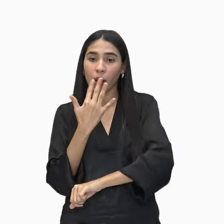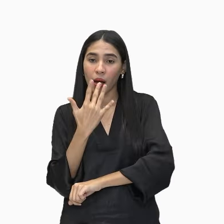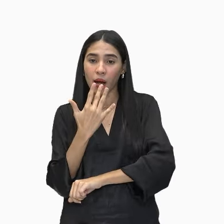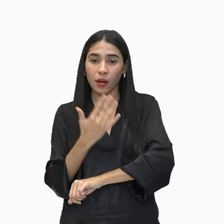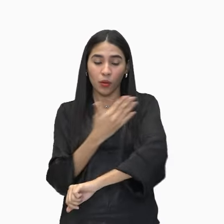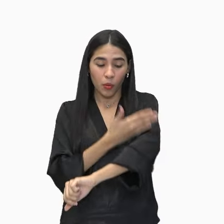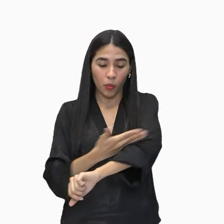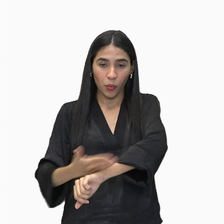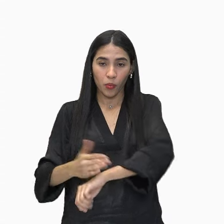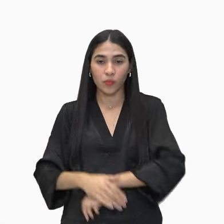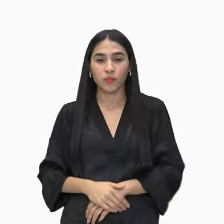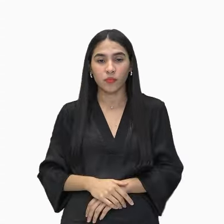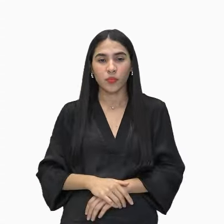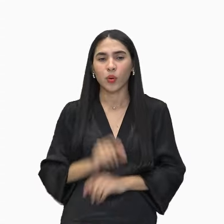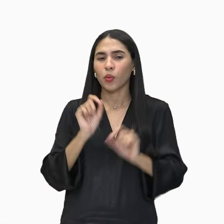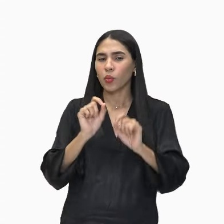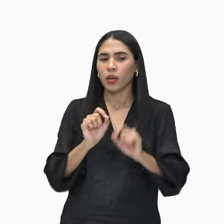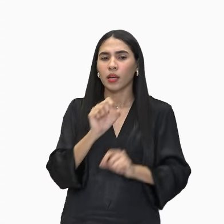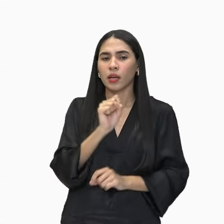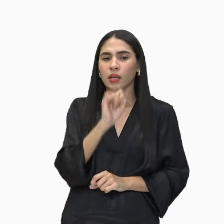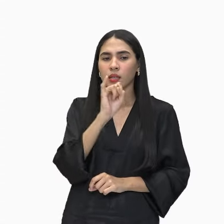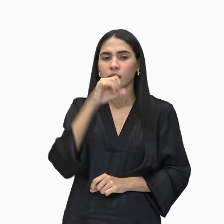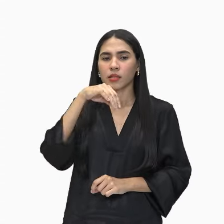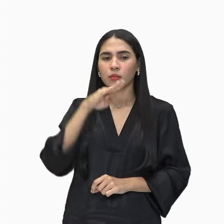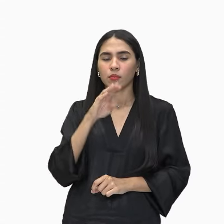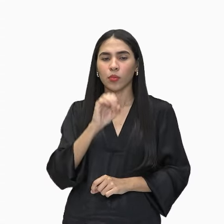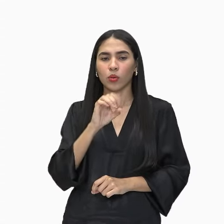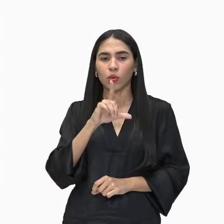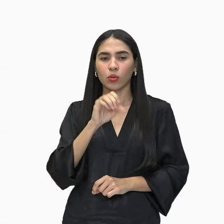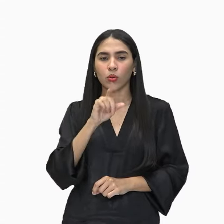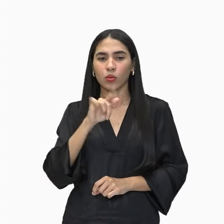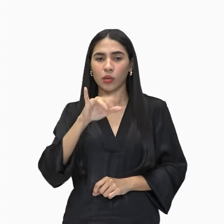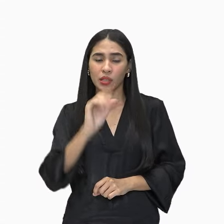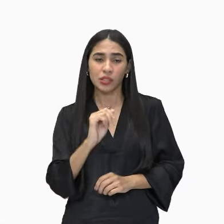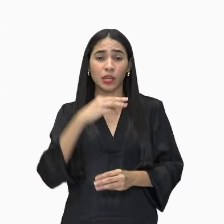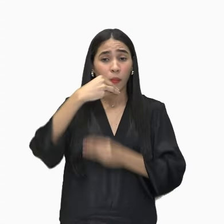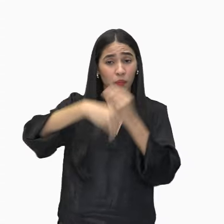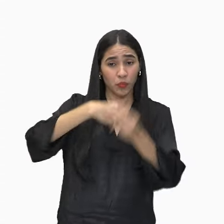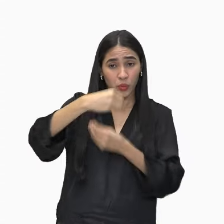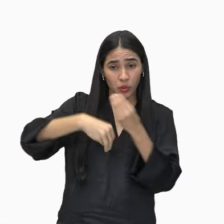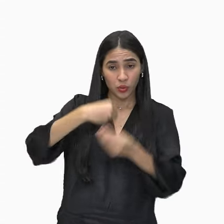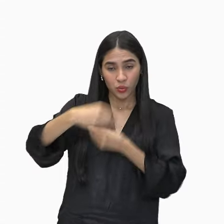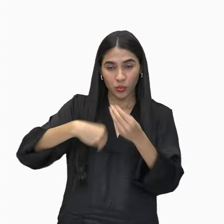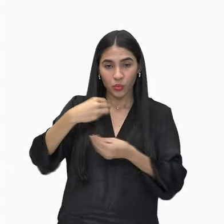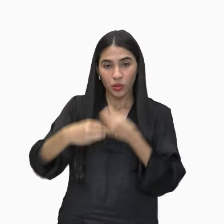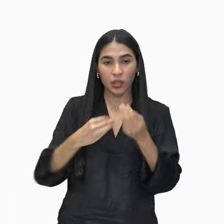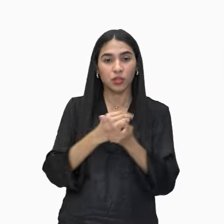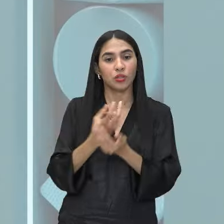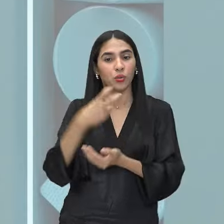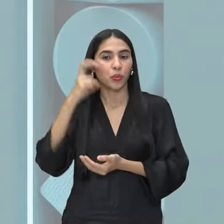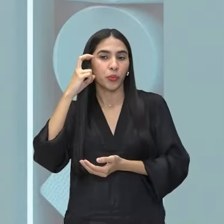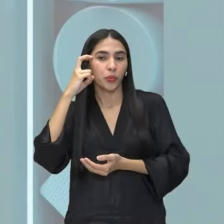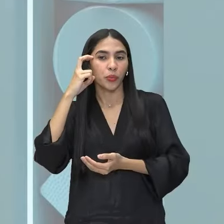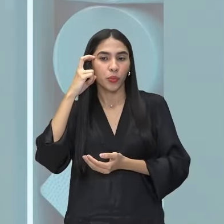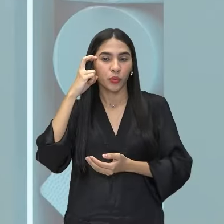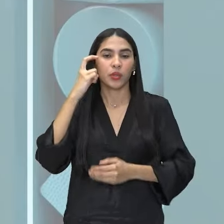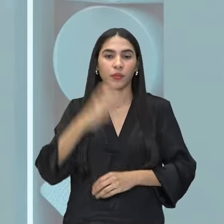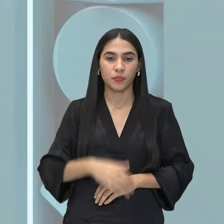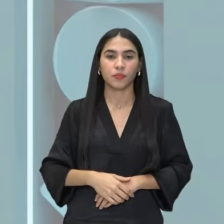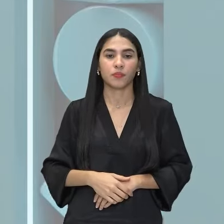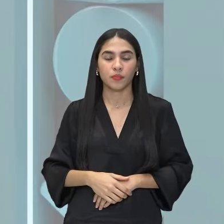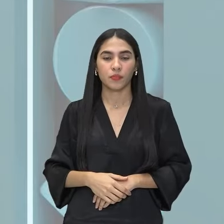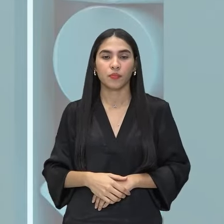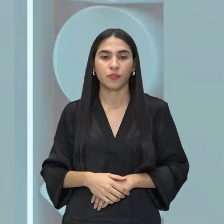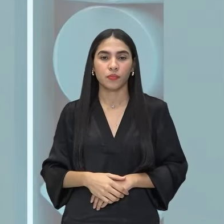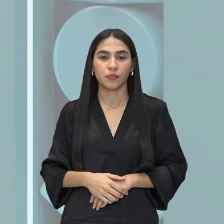É simbologia, gente. Ora, o povo brasileiro não é composto dessas três principais origens de miscigenação,